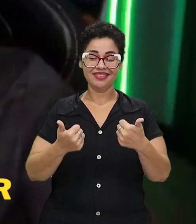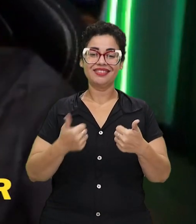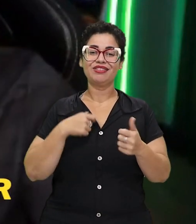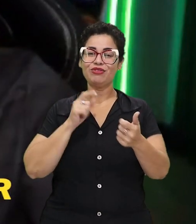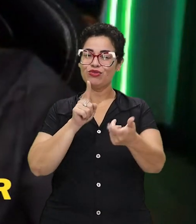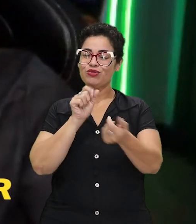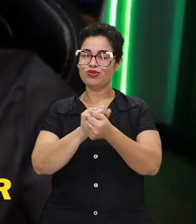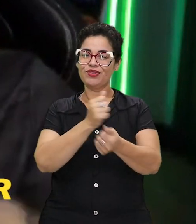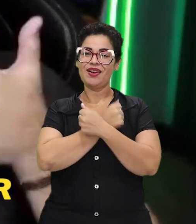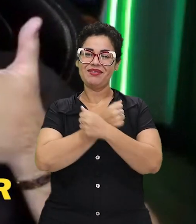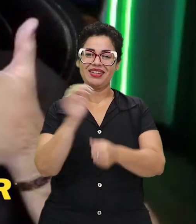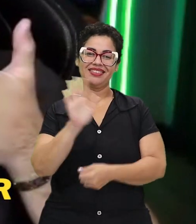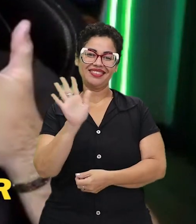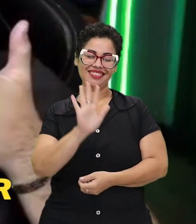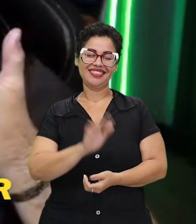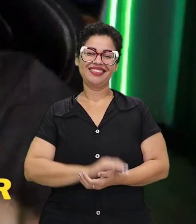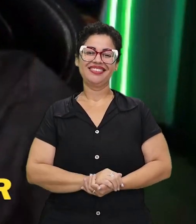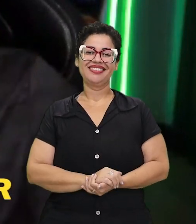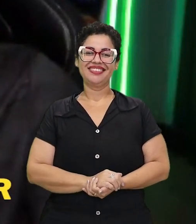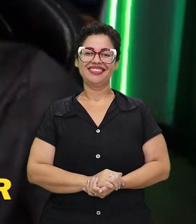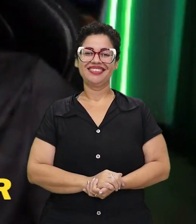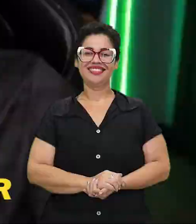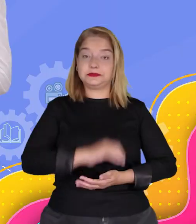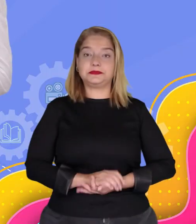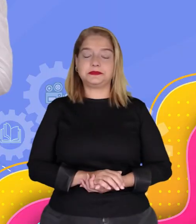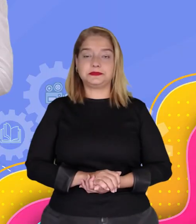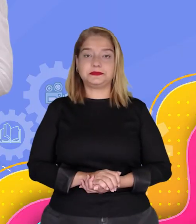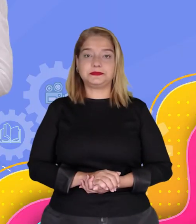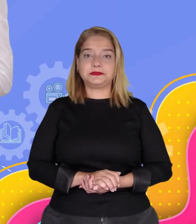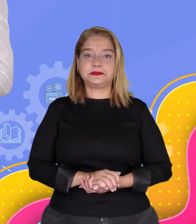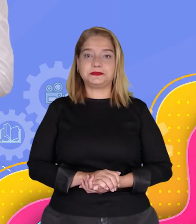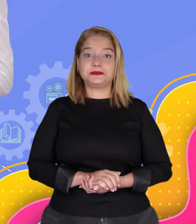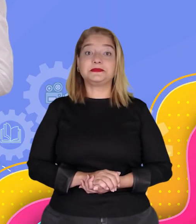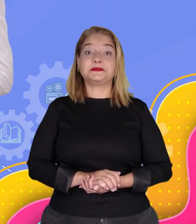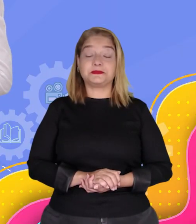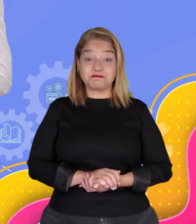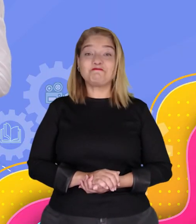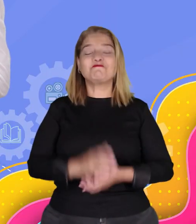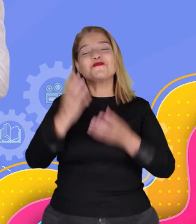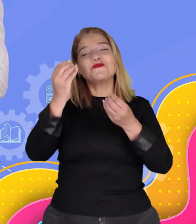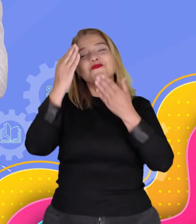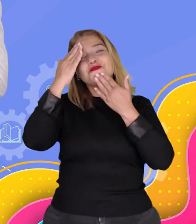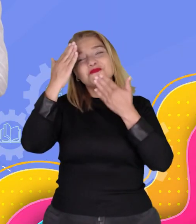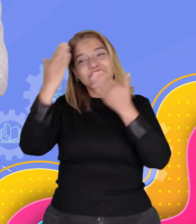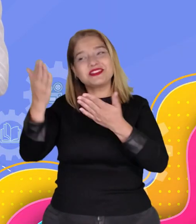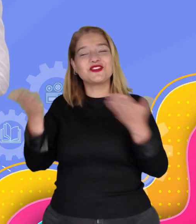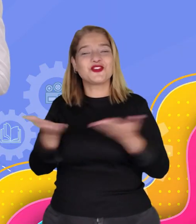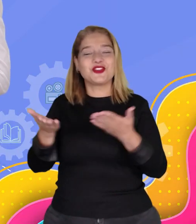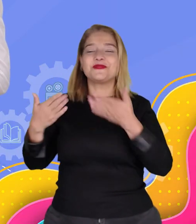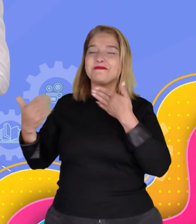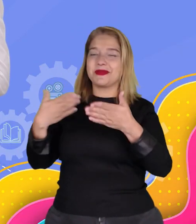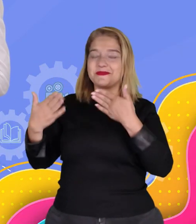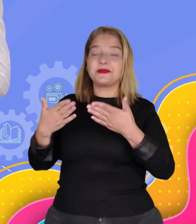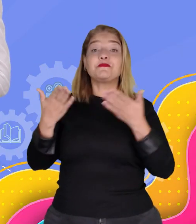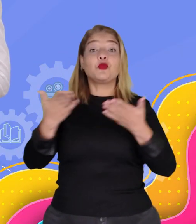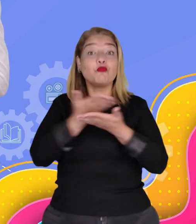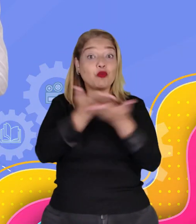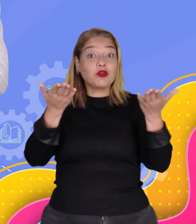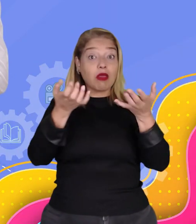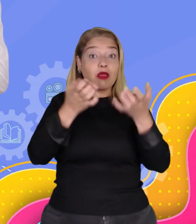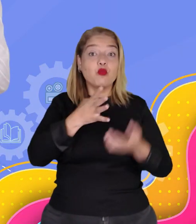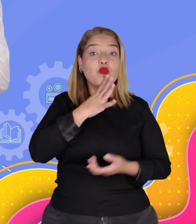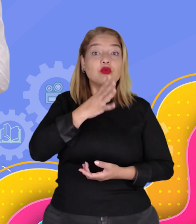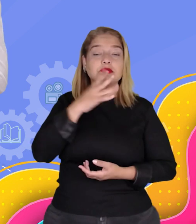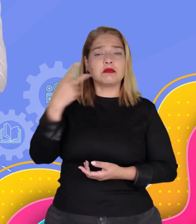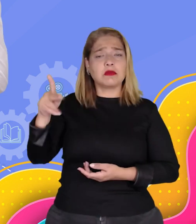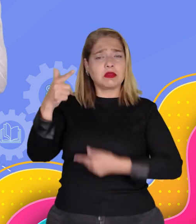estamos lá para ajudar. Fechou? Vamos juntar esse aí, aquele abraço. Linker, muito obrigado pela nossa conversa de hoje. E para você que quer conhecer mais